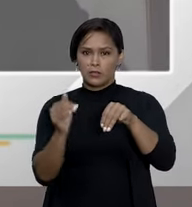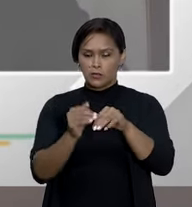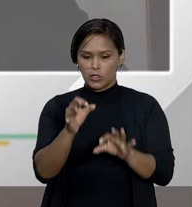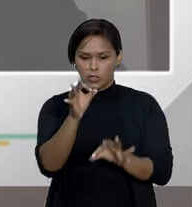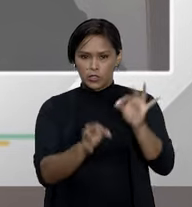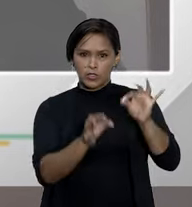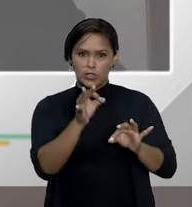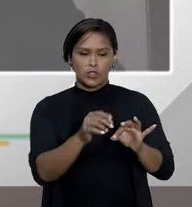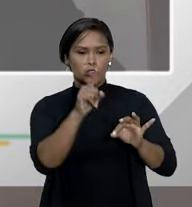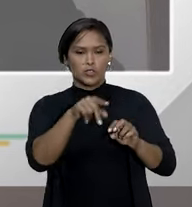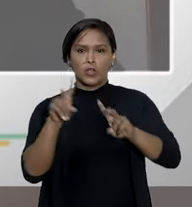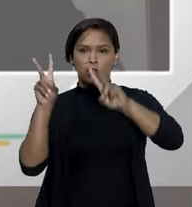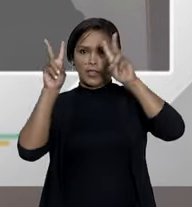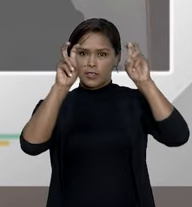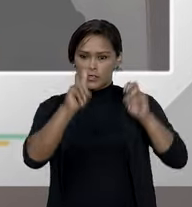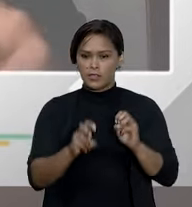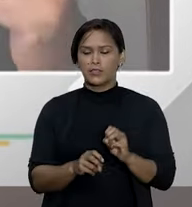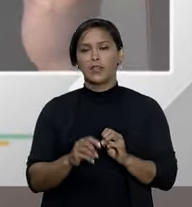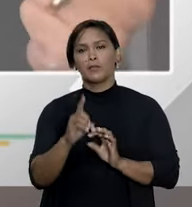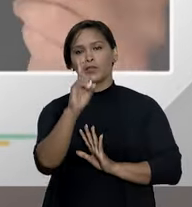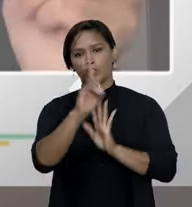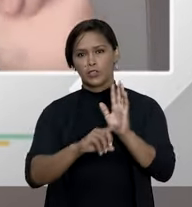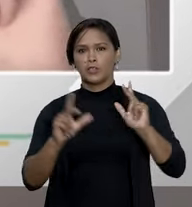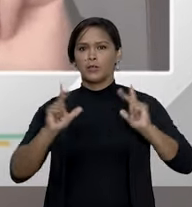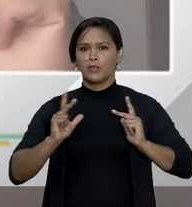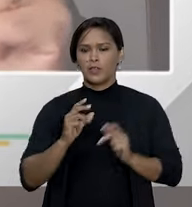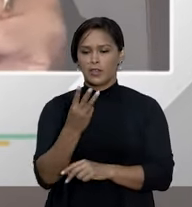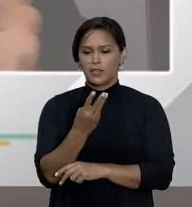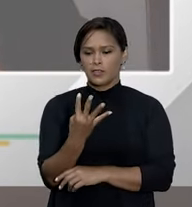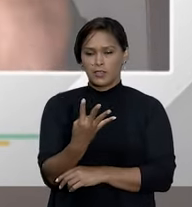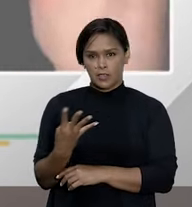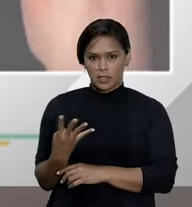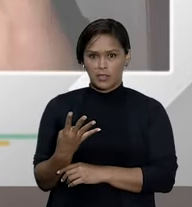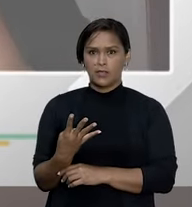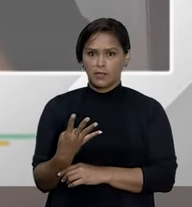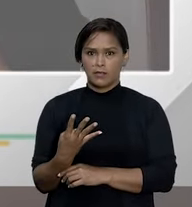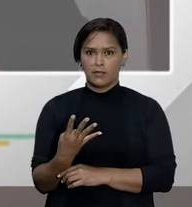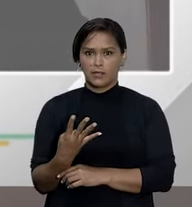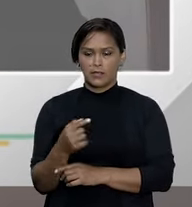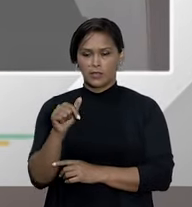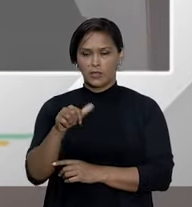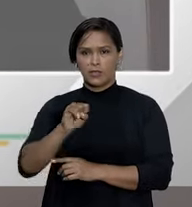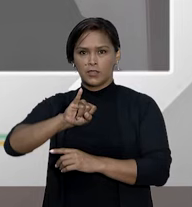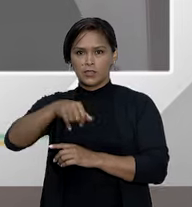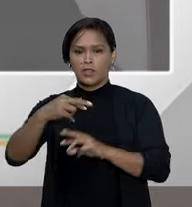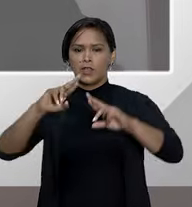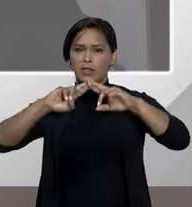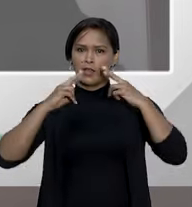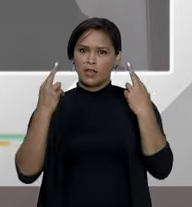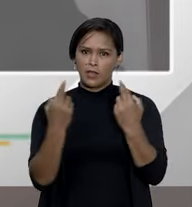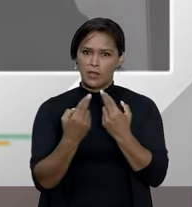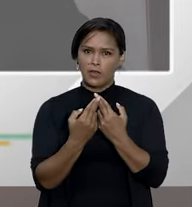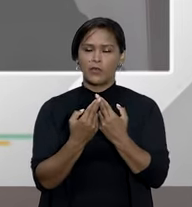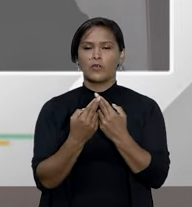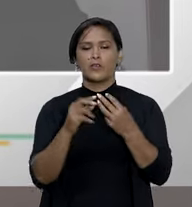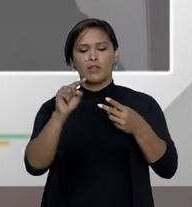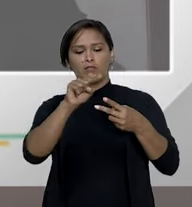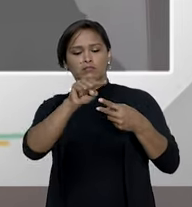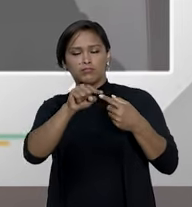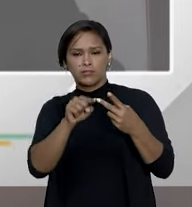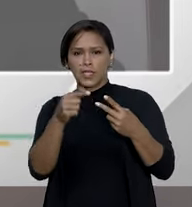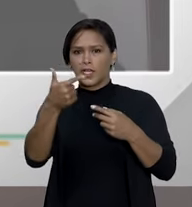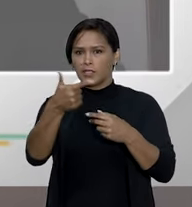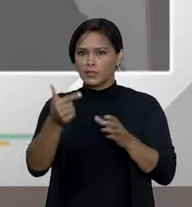julgam essas matérias de direito privado que são a terceira e a quarta turmas a reunião deles compõe a segunda sessão